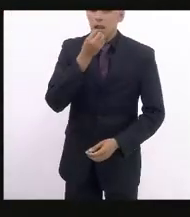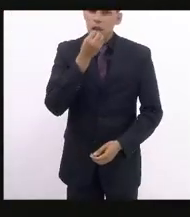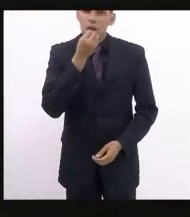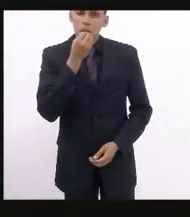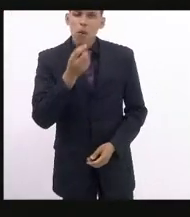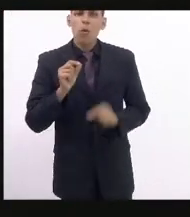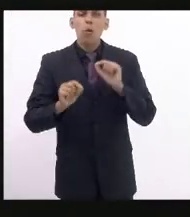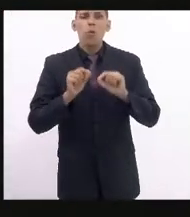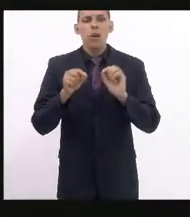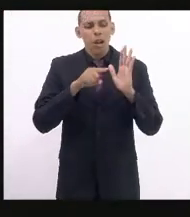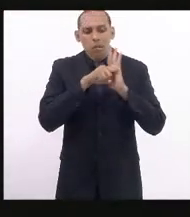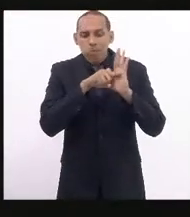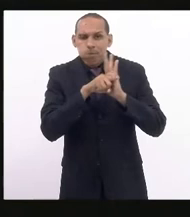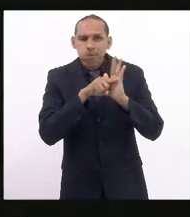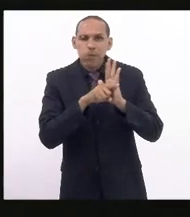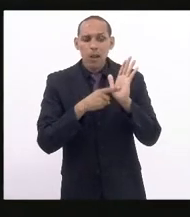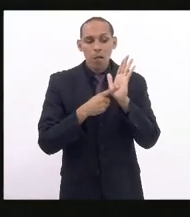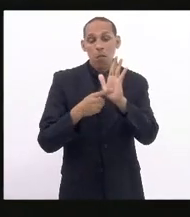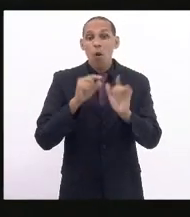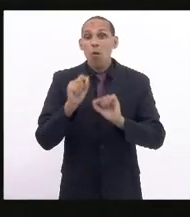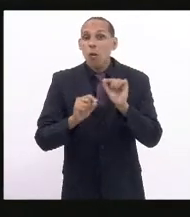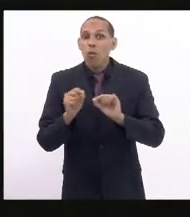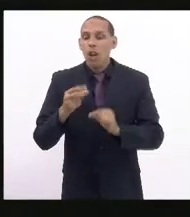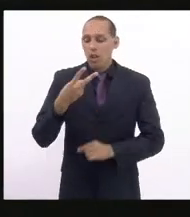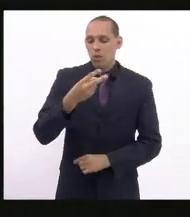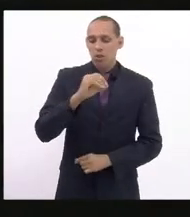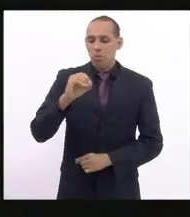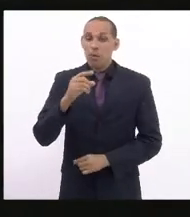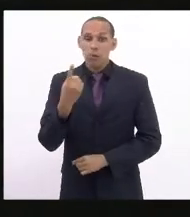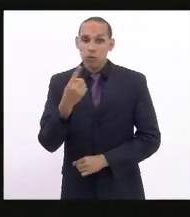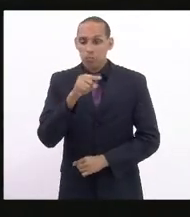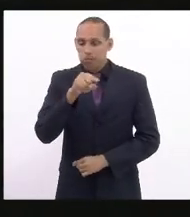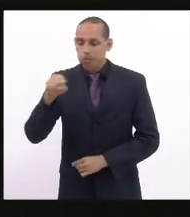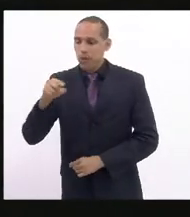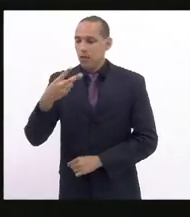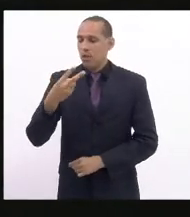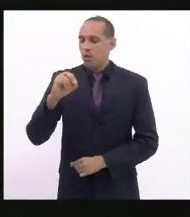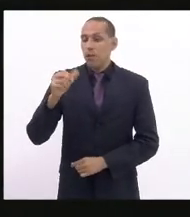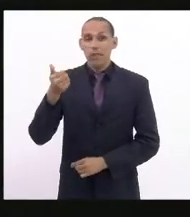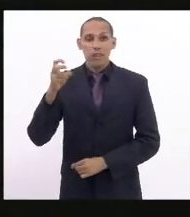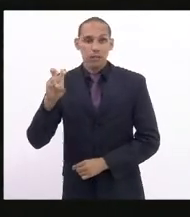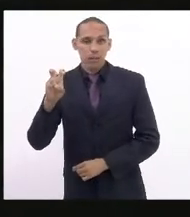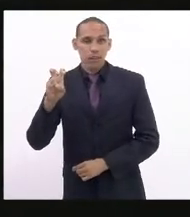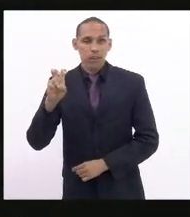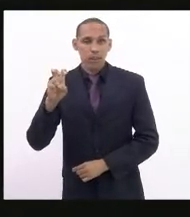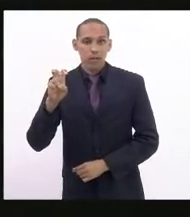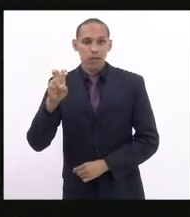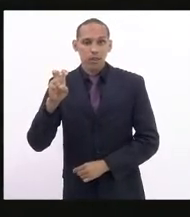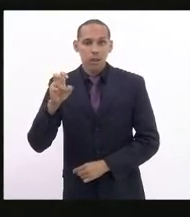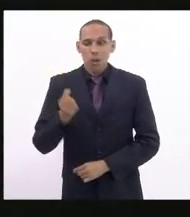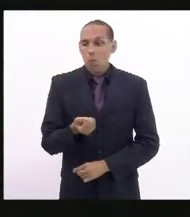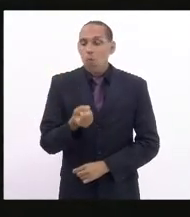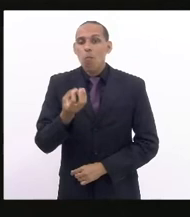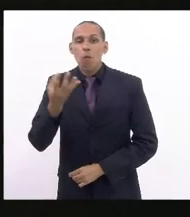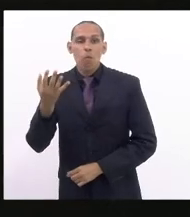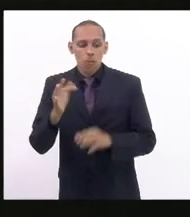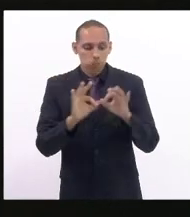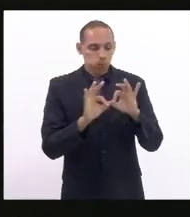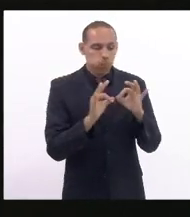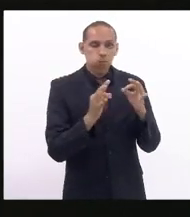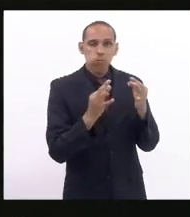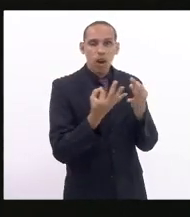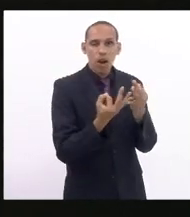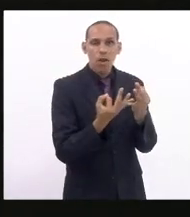pesquisa que observa que de 2001 a 2015 o número de famílias chefiadas